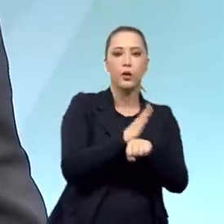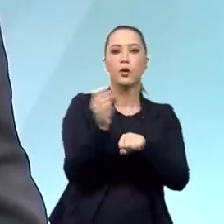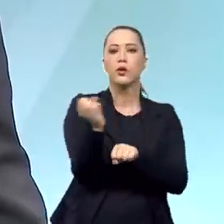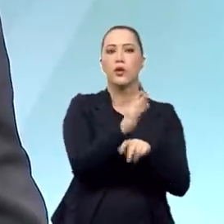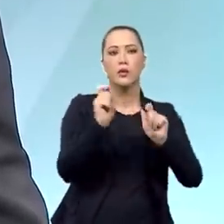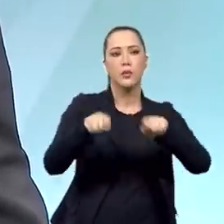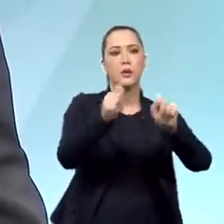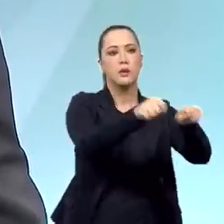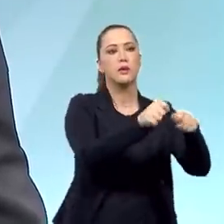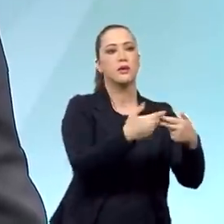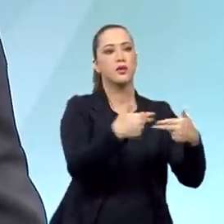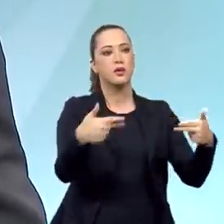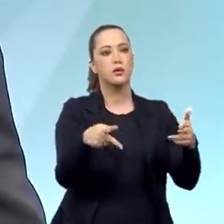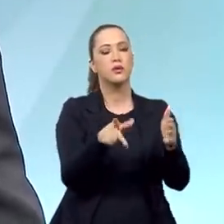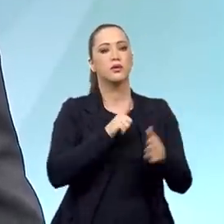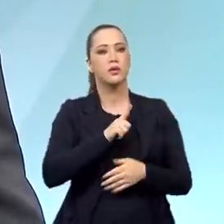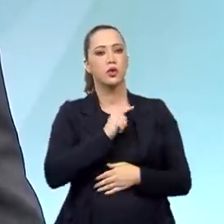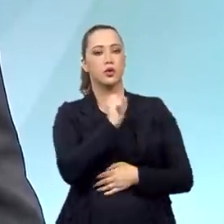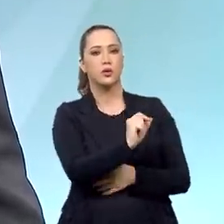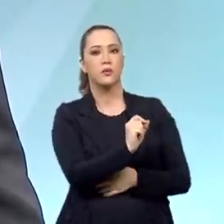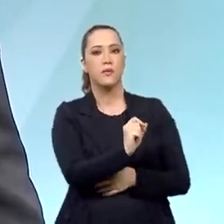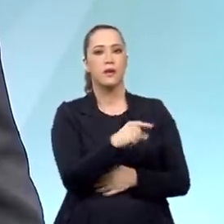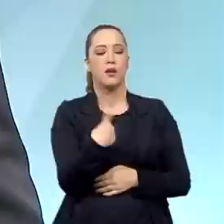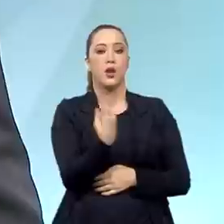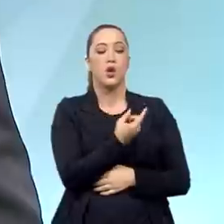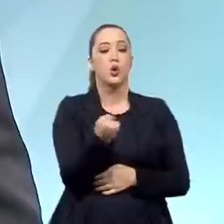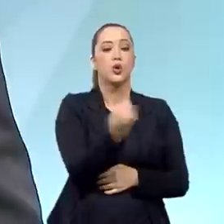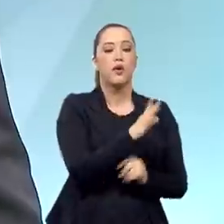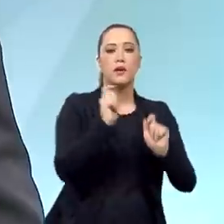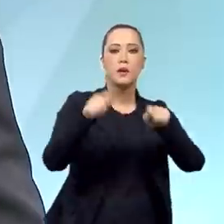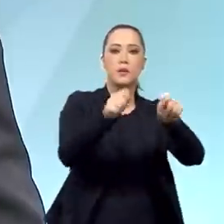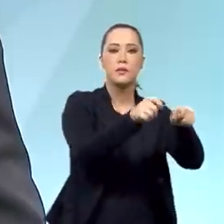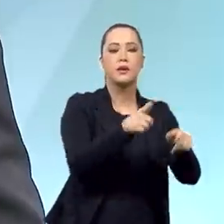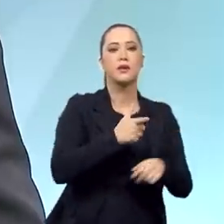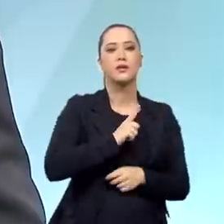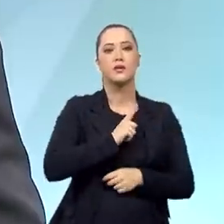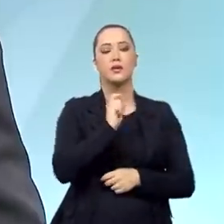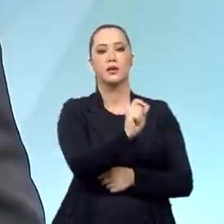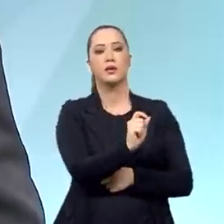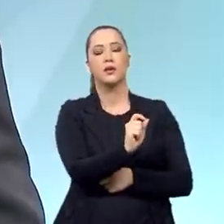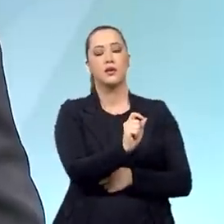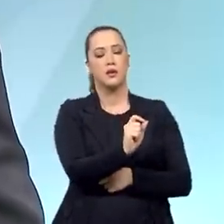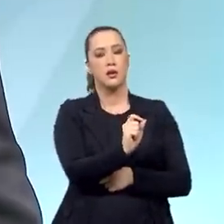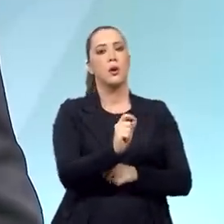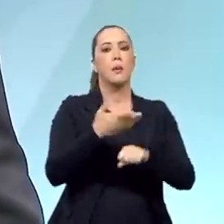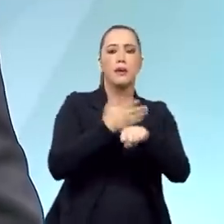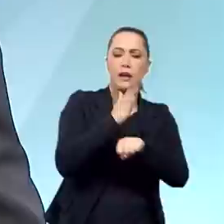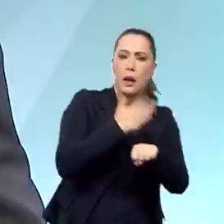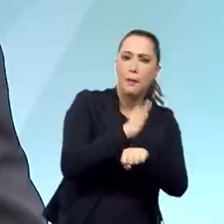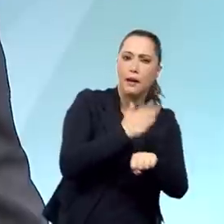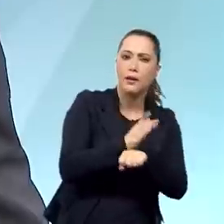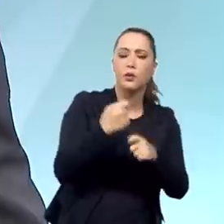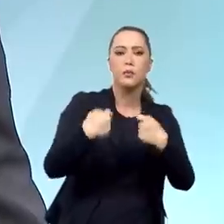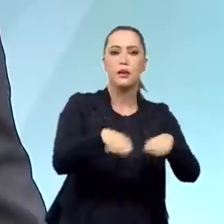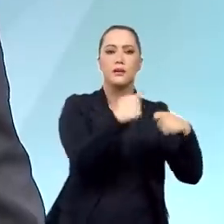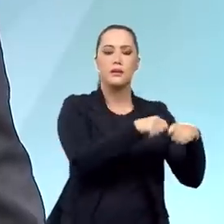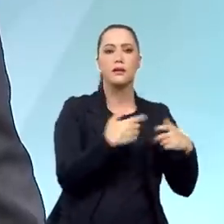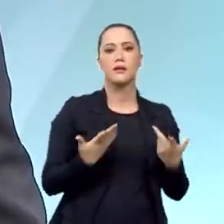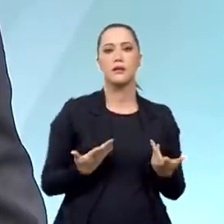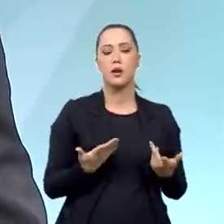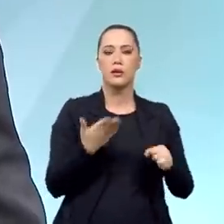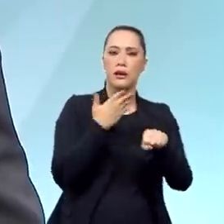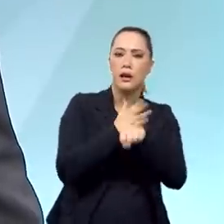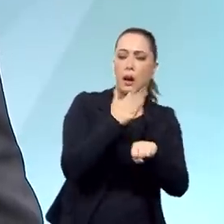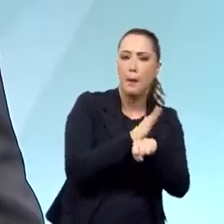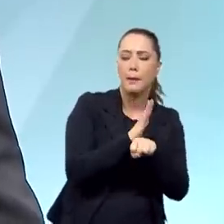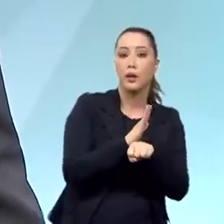equipamento, ao novo material. E novos materiais exigem que você tenha bastante adestramento, mas esse adestramento